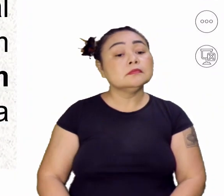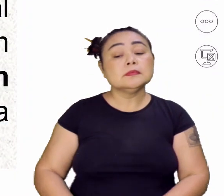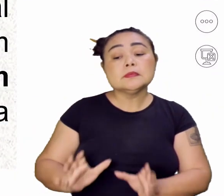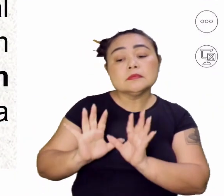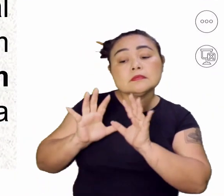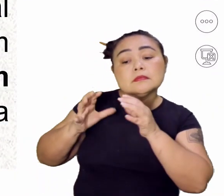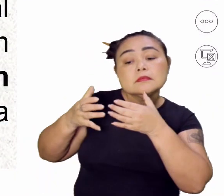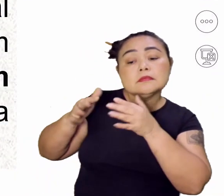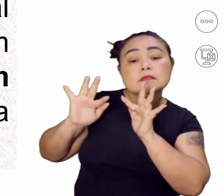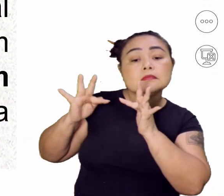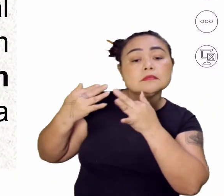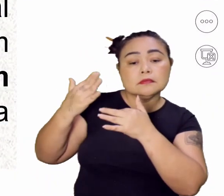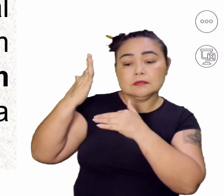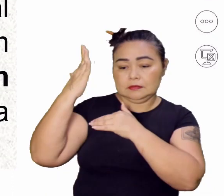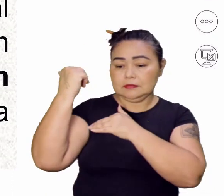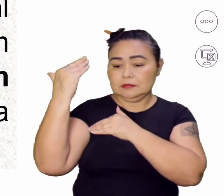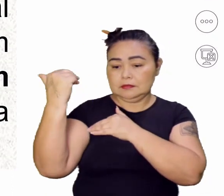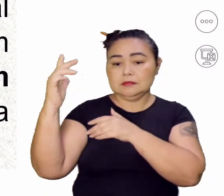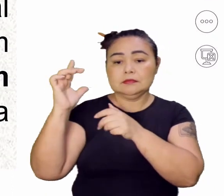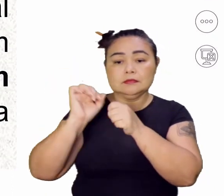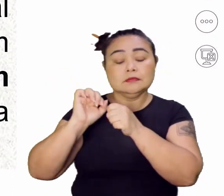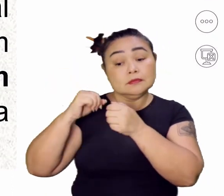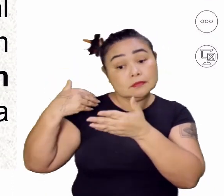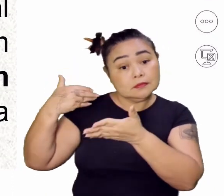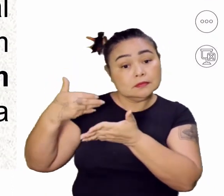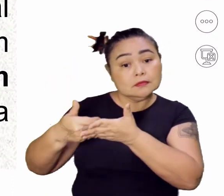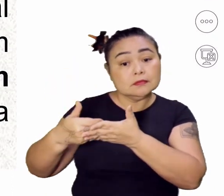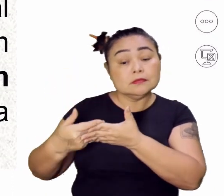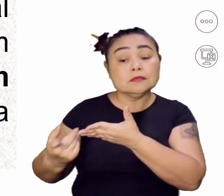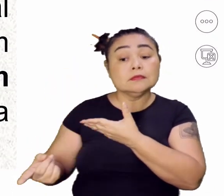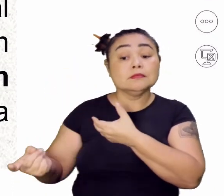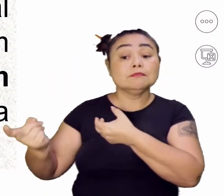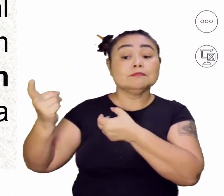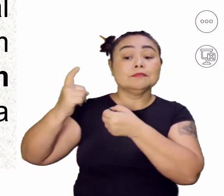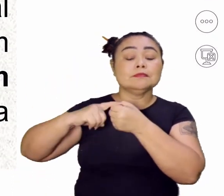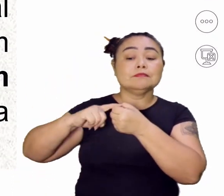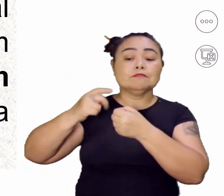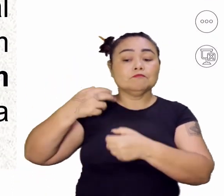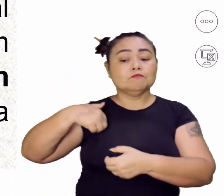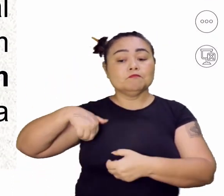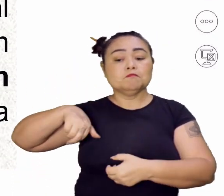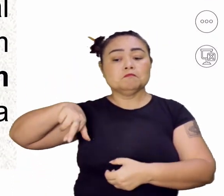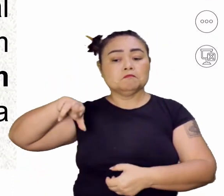é famosa até hoje e devolveu total autonomia a Portugal.